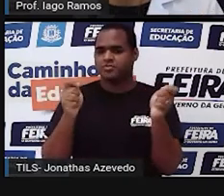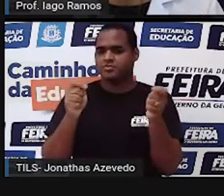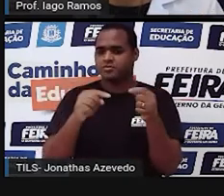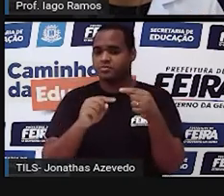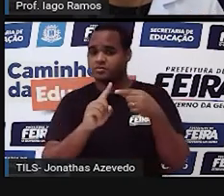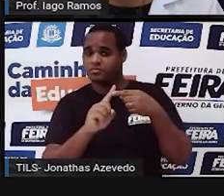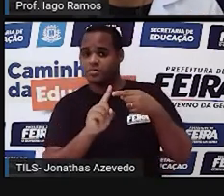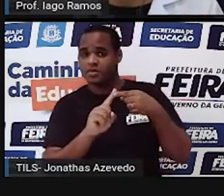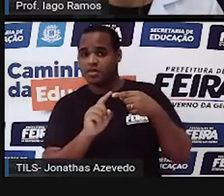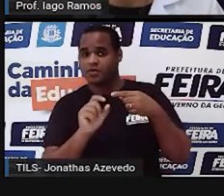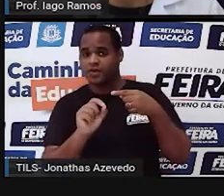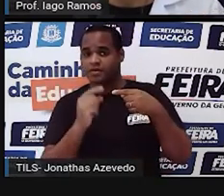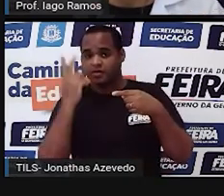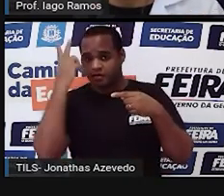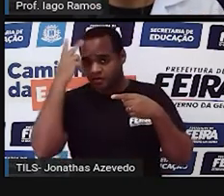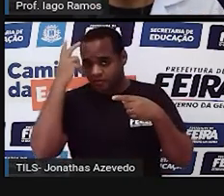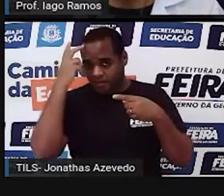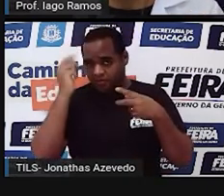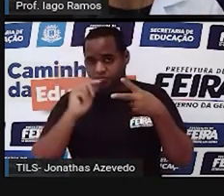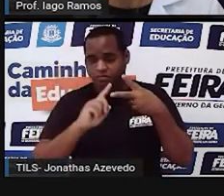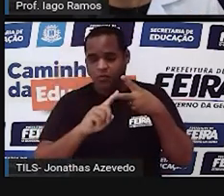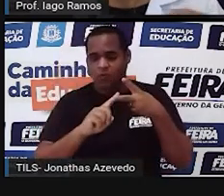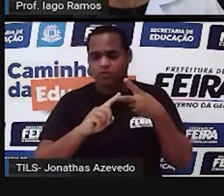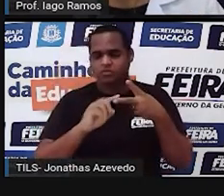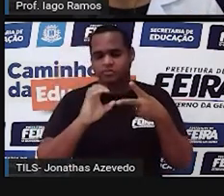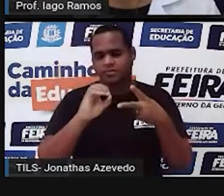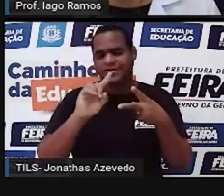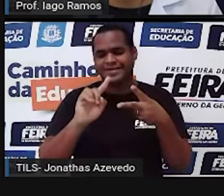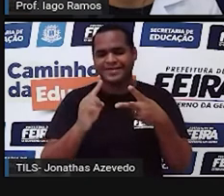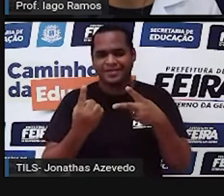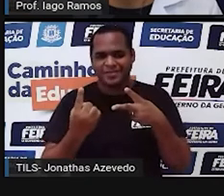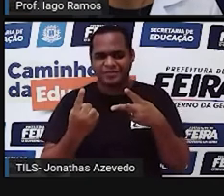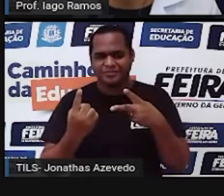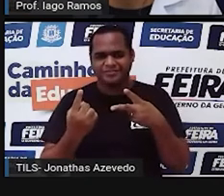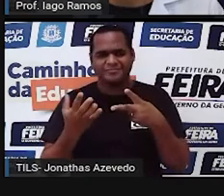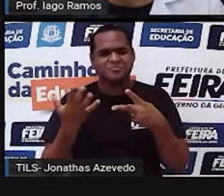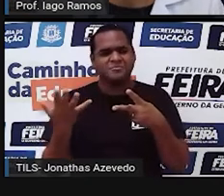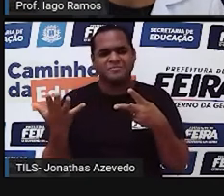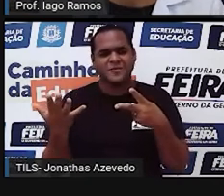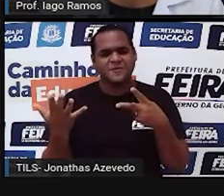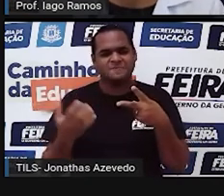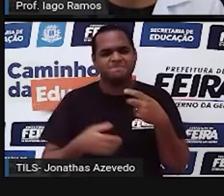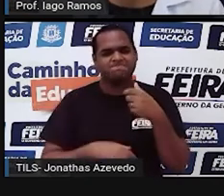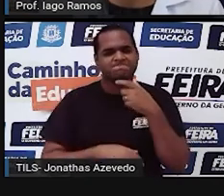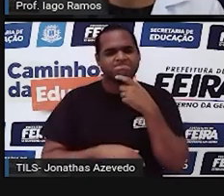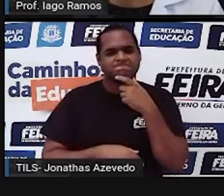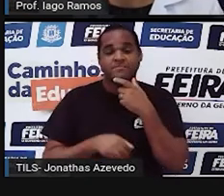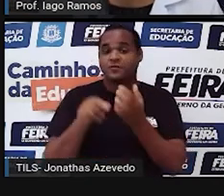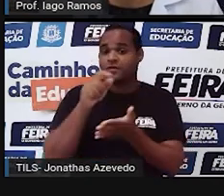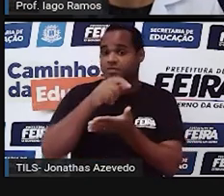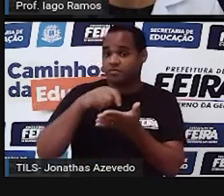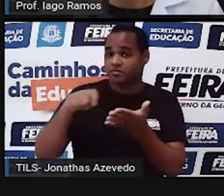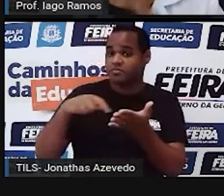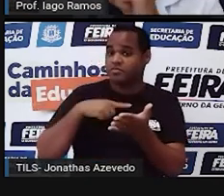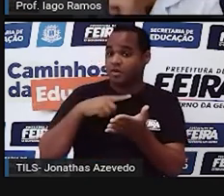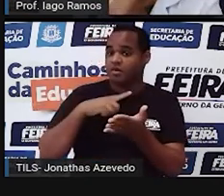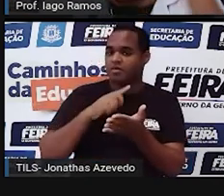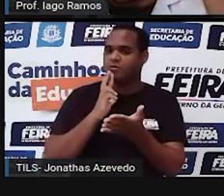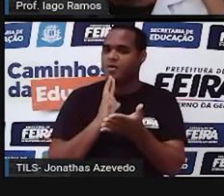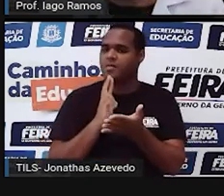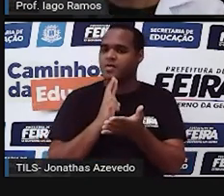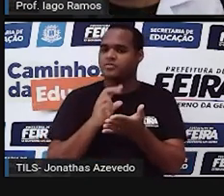representação de número natural ou número decimal. Aí você vai anotar aí a sua resposta